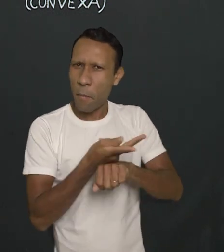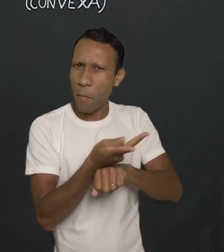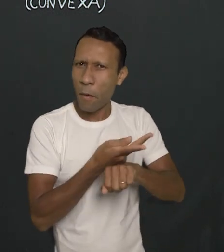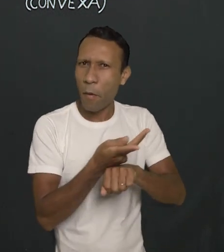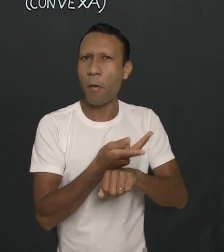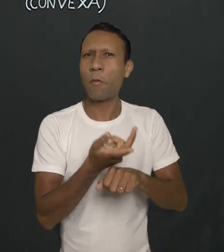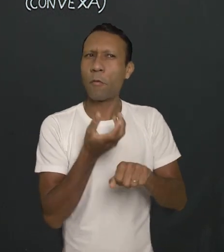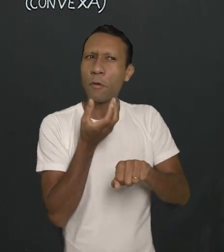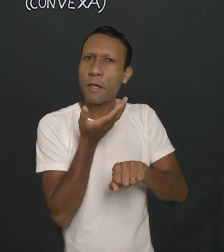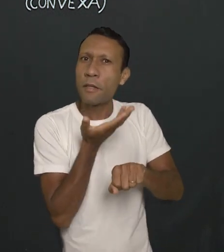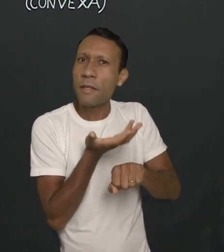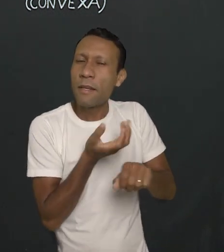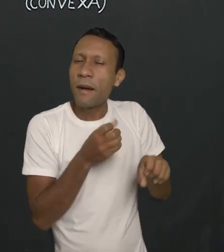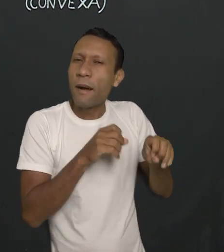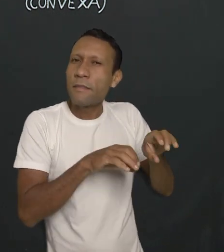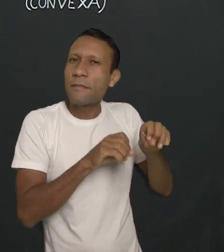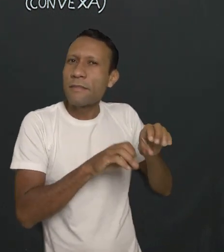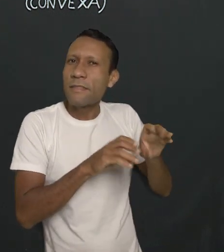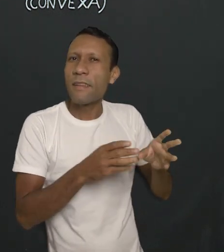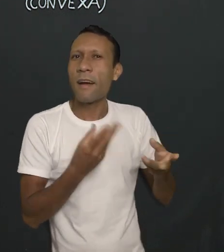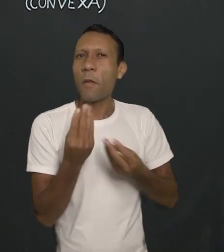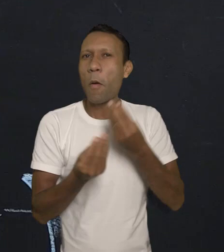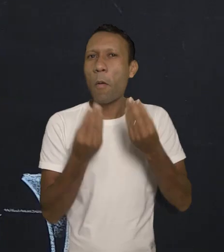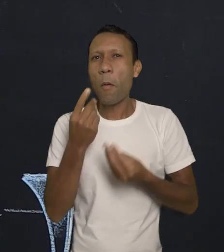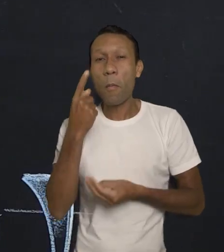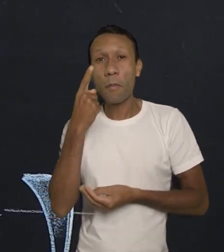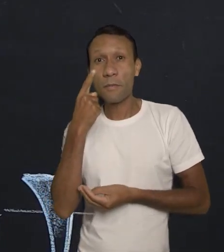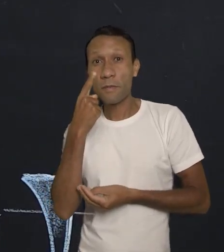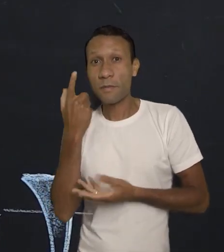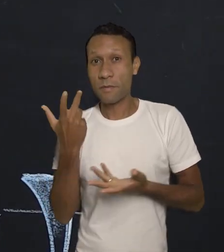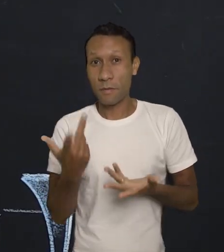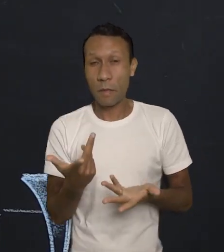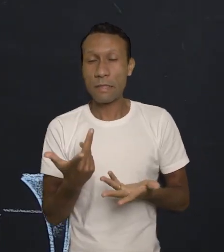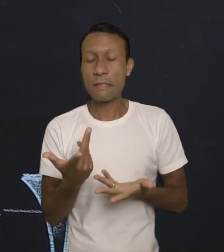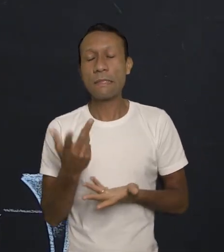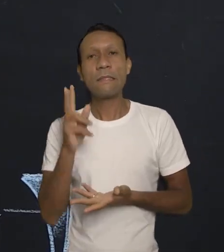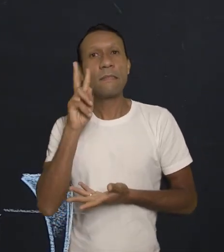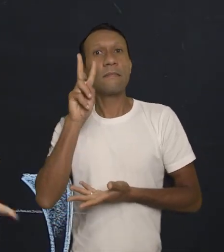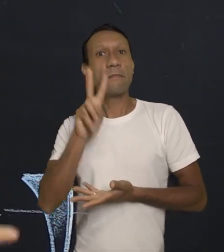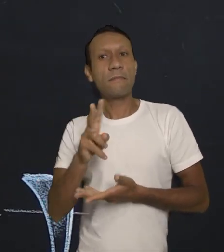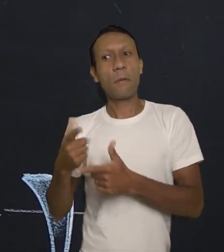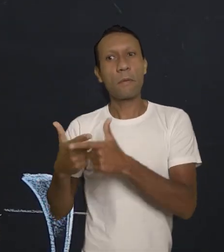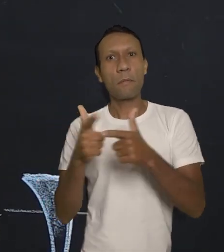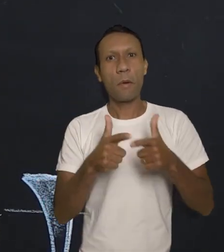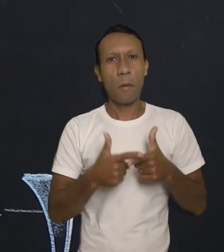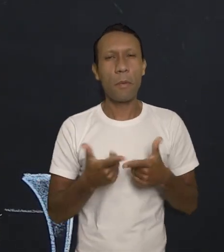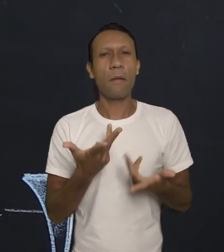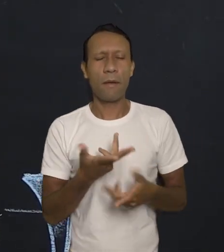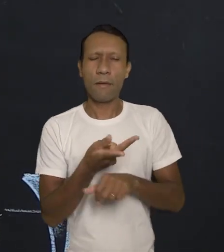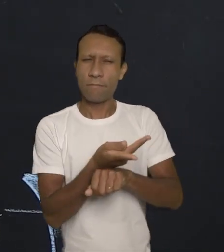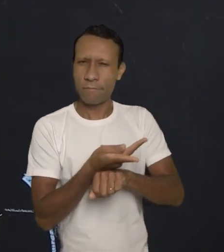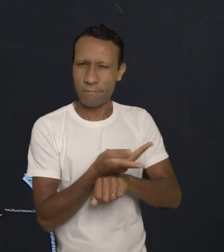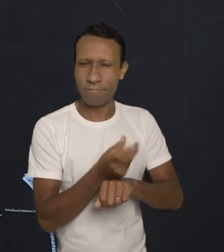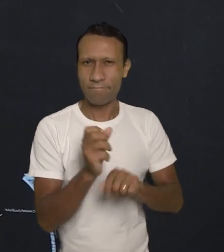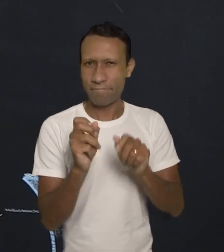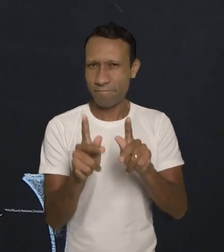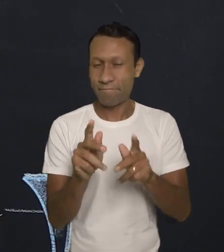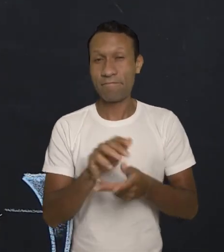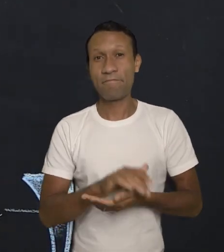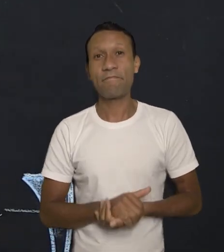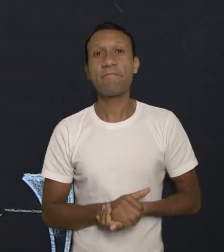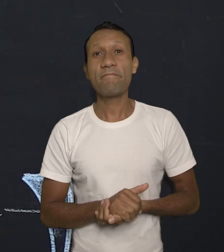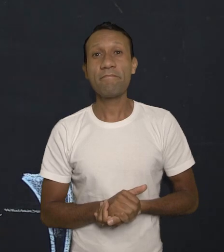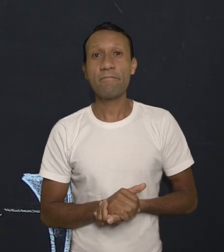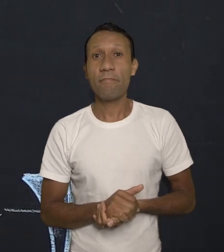isso. Procura aí. É importante você estudar o funcionamento do olho para você entender os problemas que esse olho pode ter. Vai lá que tem aula sobre visão.